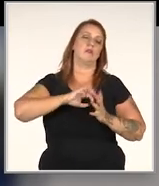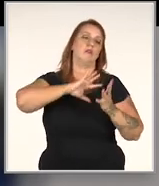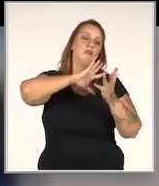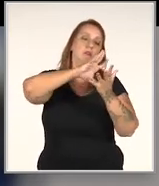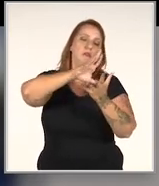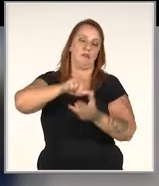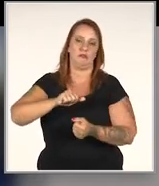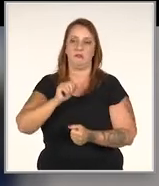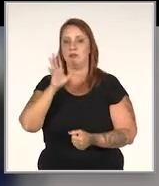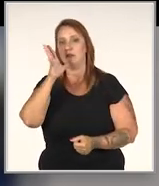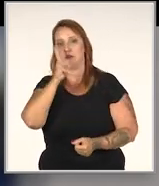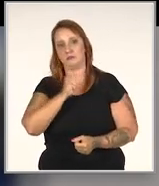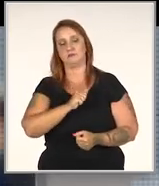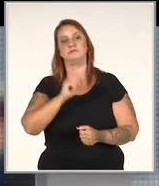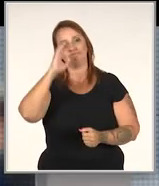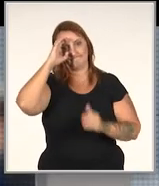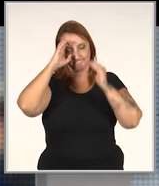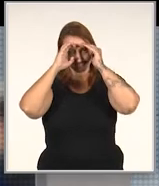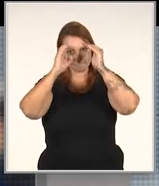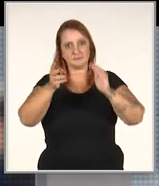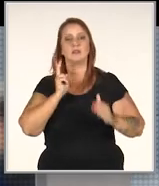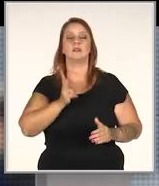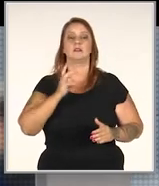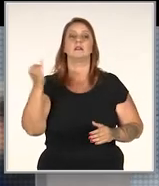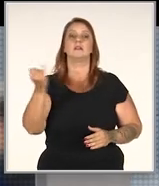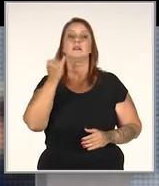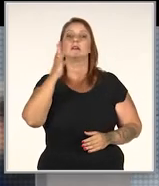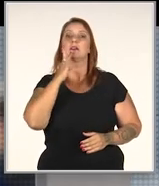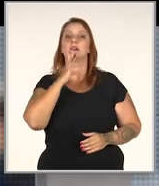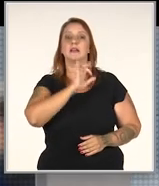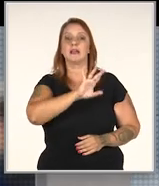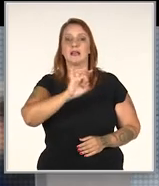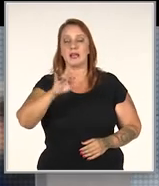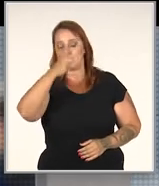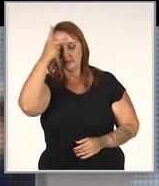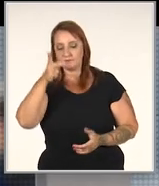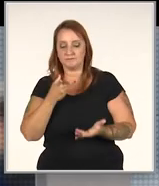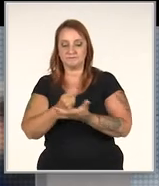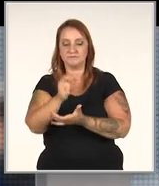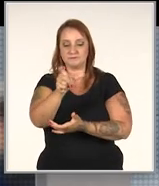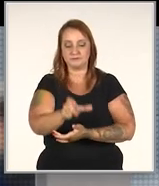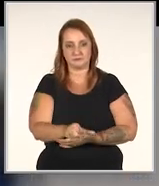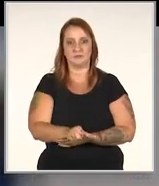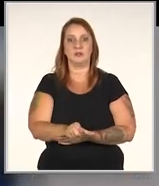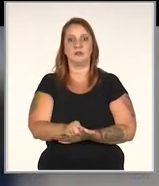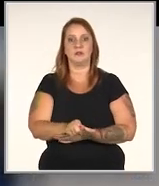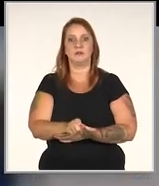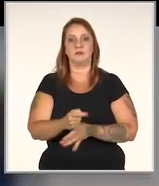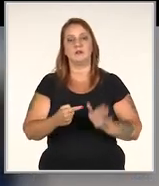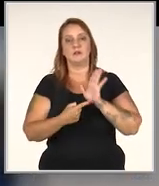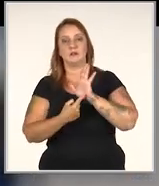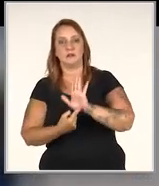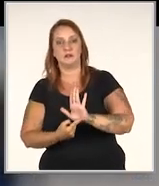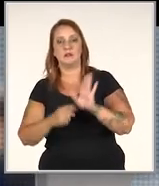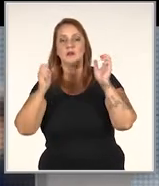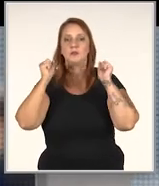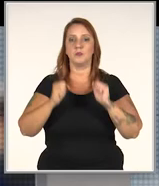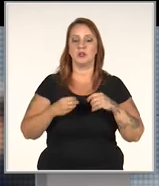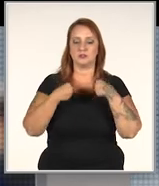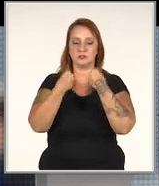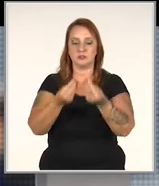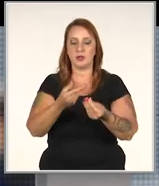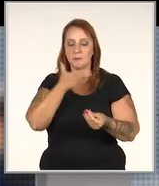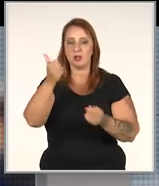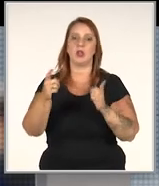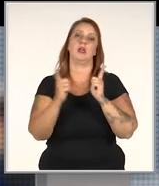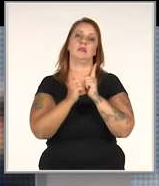sempre respeitando, né? Então, é importante conhecer sempre cada cliente, né? Pelo que você está mostrando, para poder